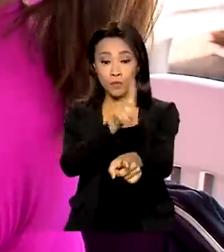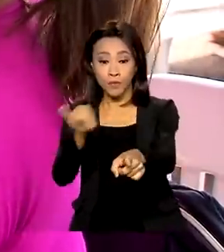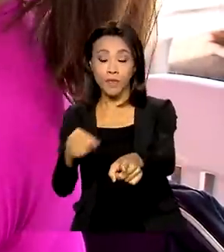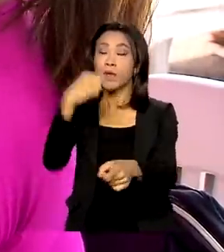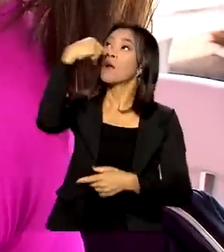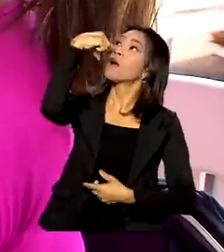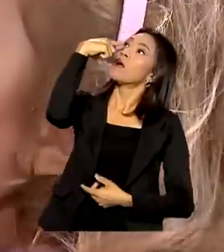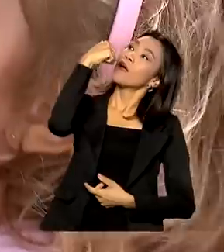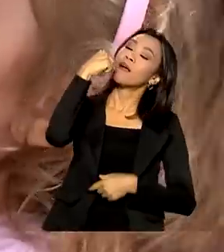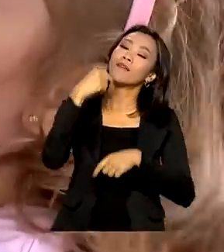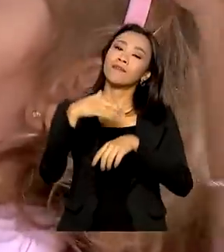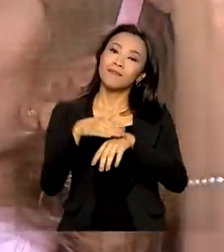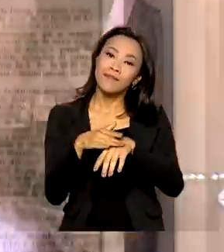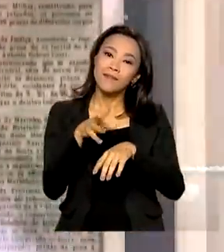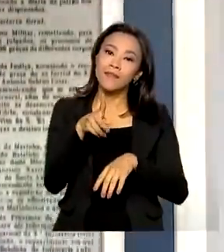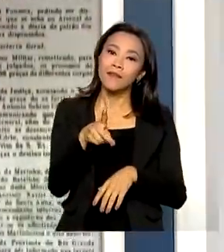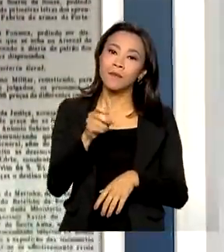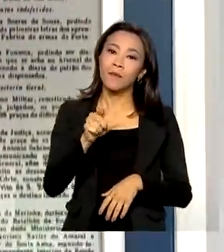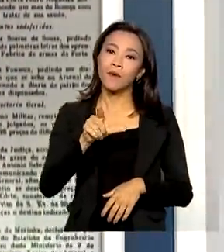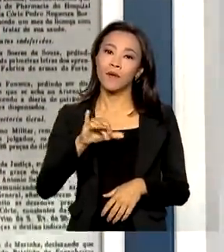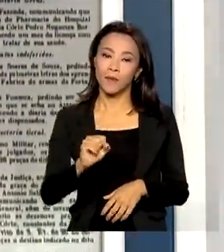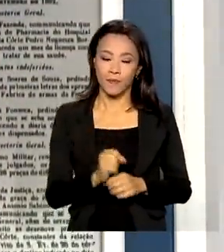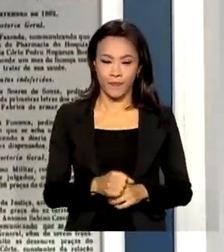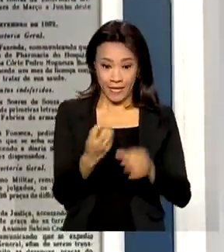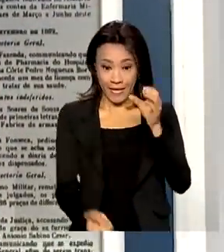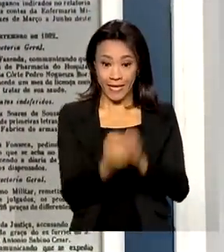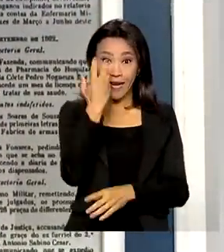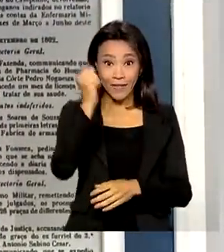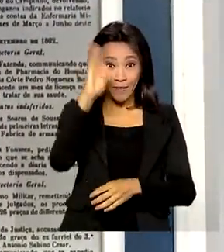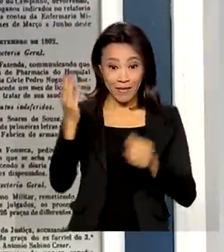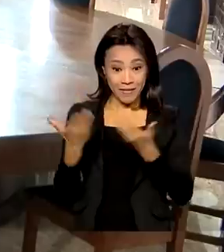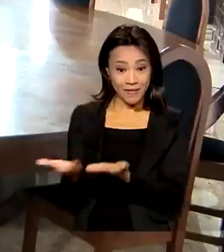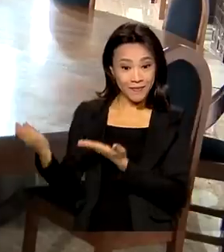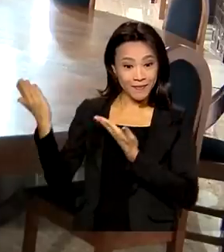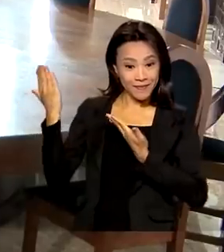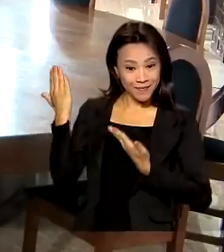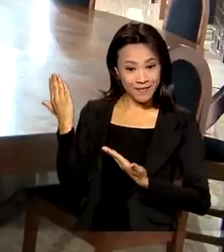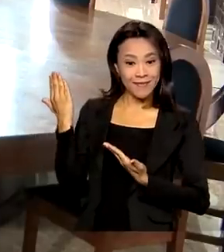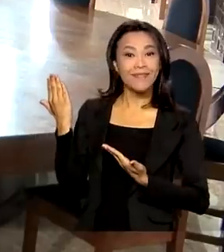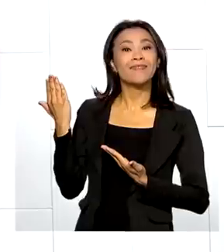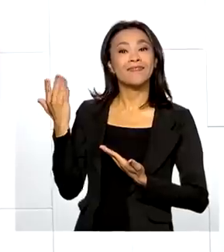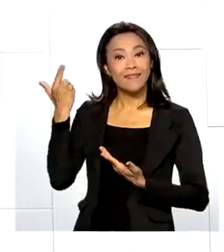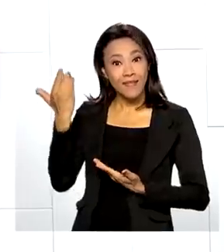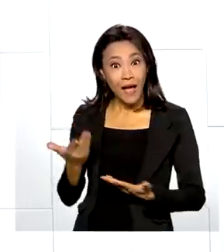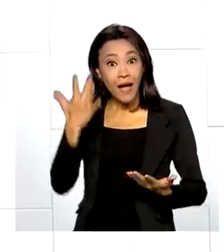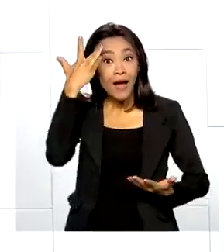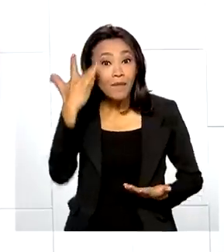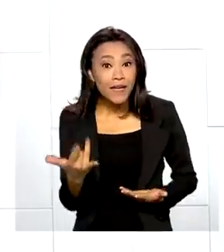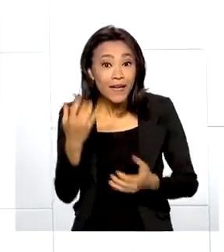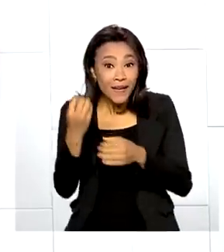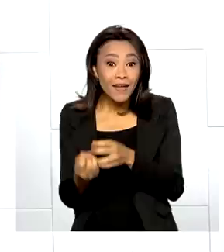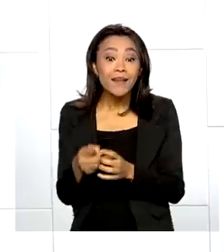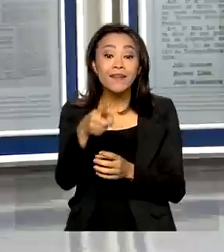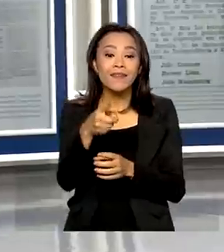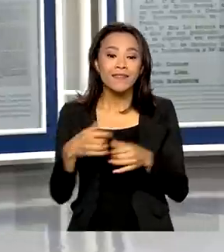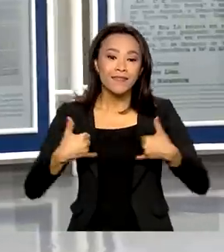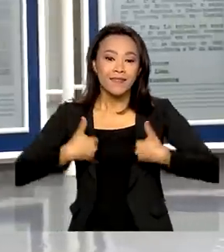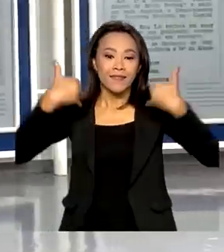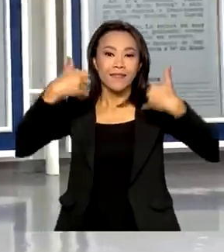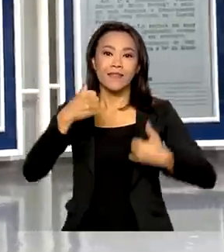contra polio. Criado no Brasil Império, Diário Oficial da União completa amanhã 160